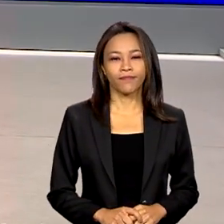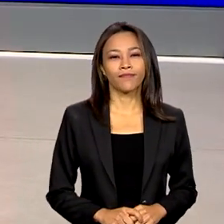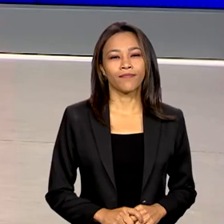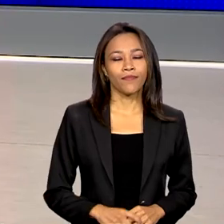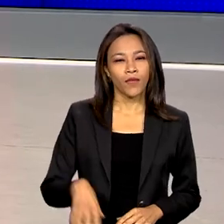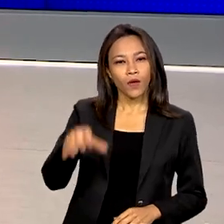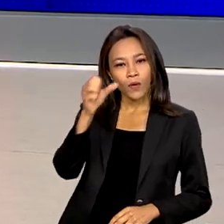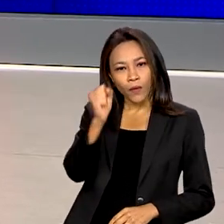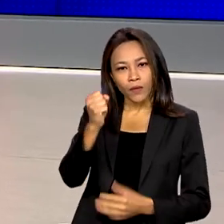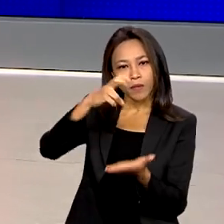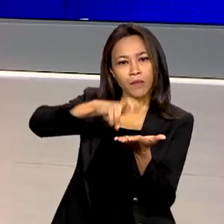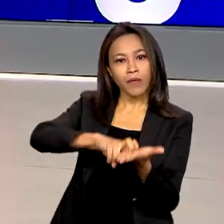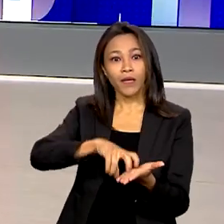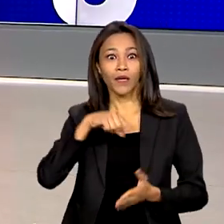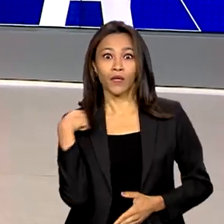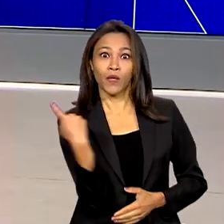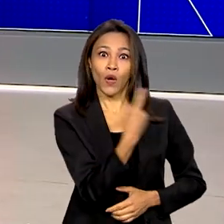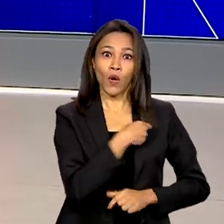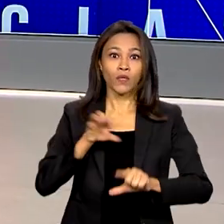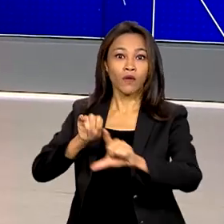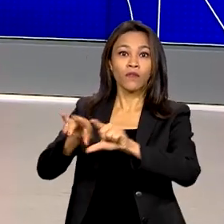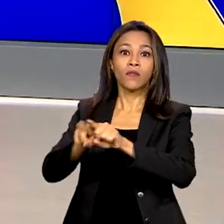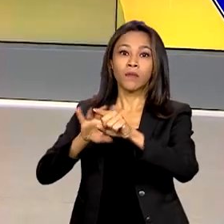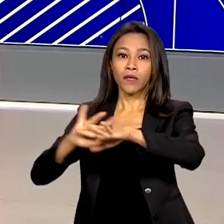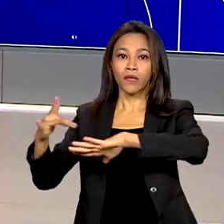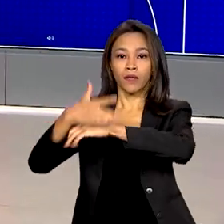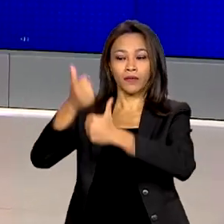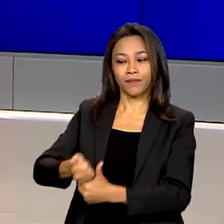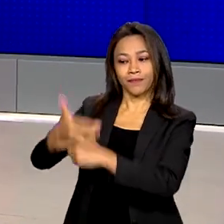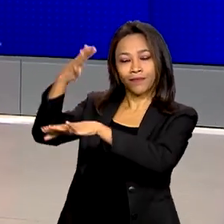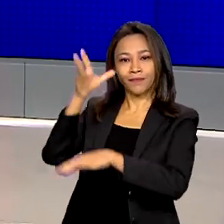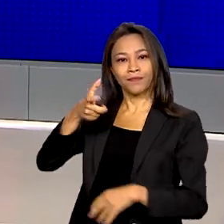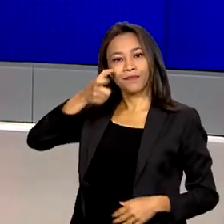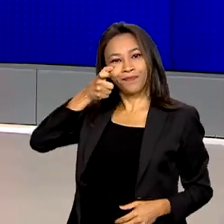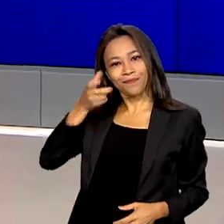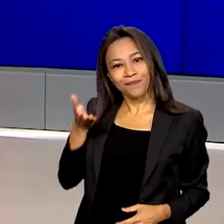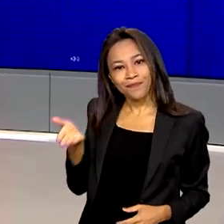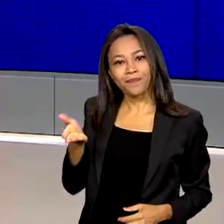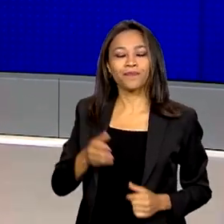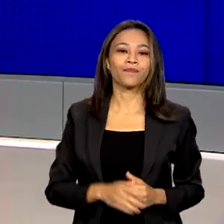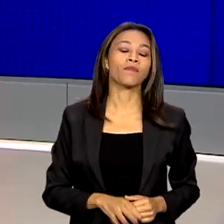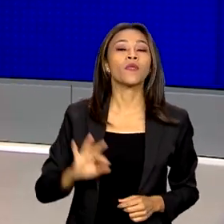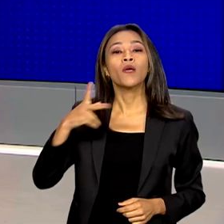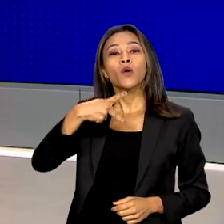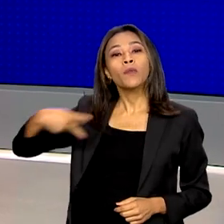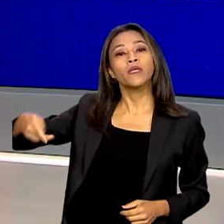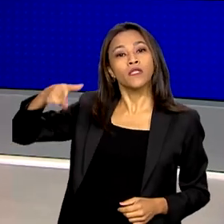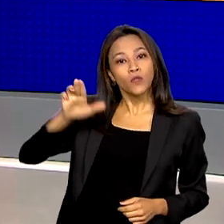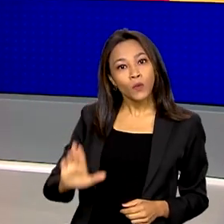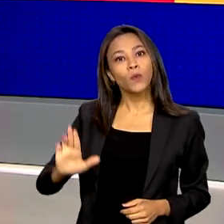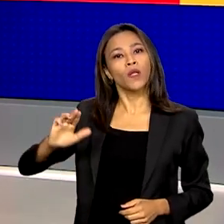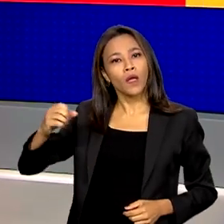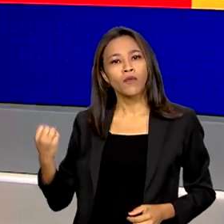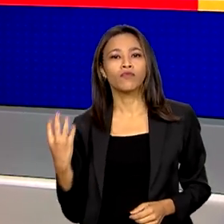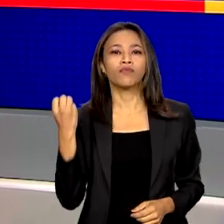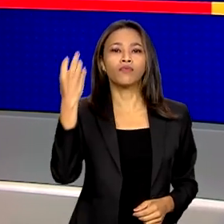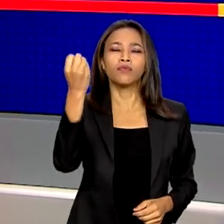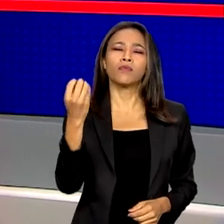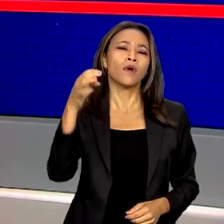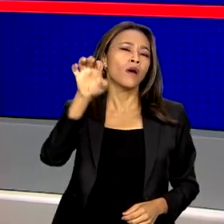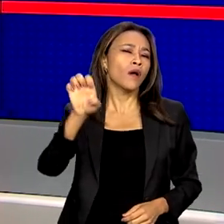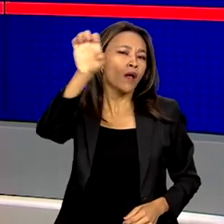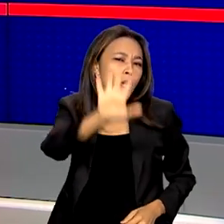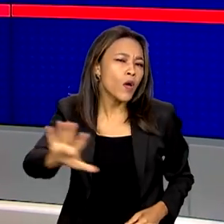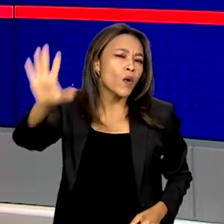Oito horas da manhã, estamos ao vivo também pelas redes sociais. O presidente Lula está em viagem oficial à Europa.